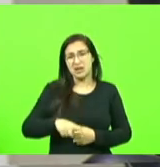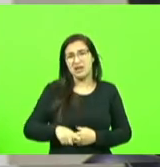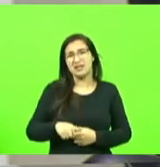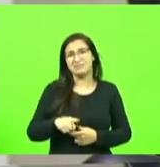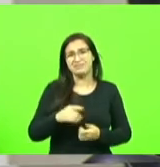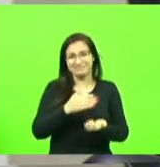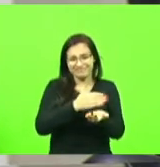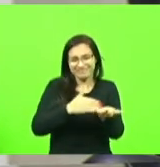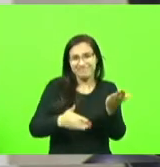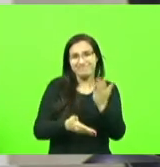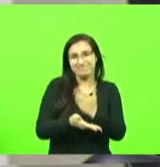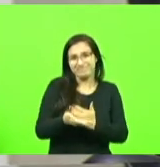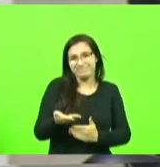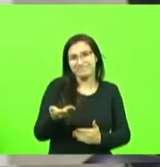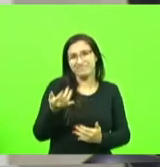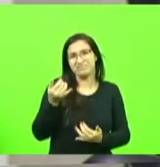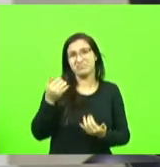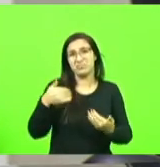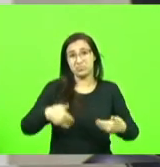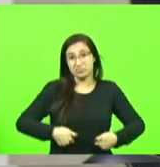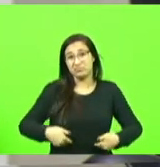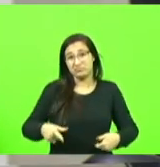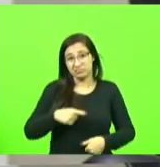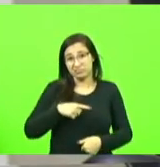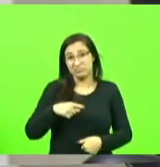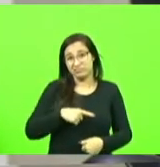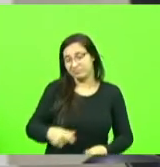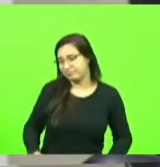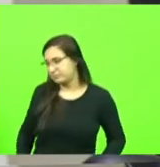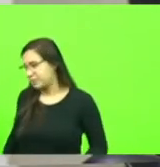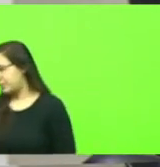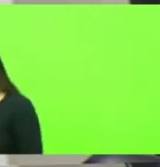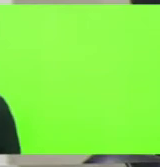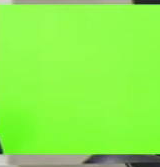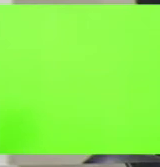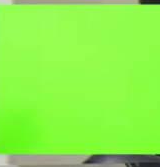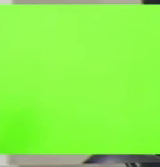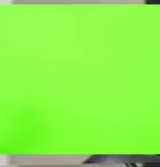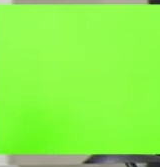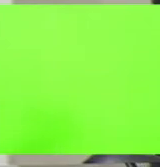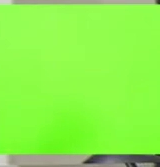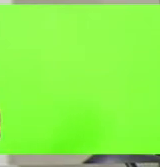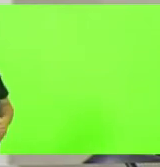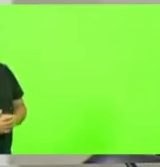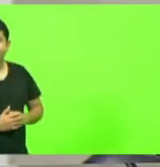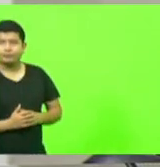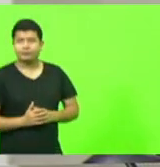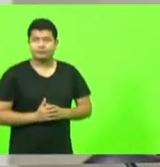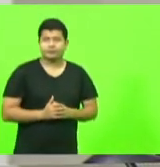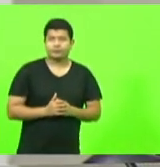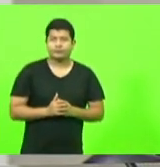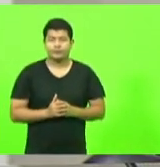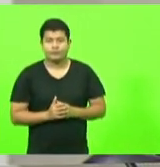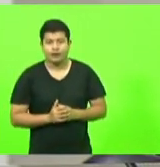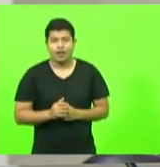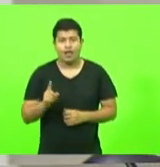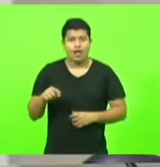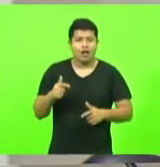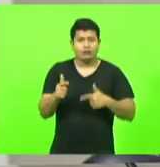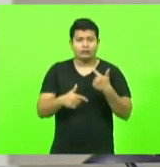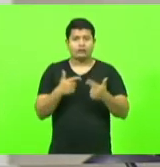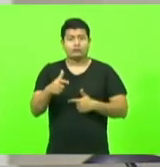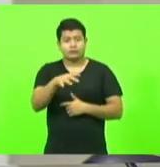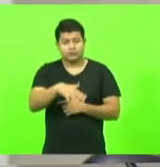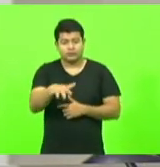mutilação é sofrimento e nós temos que fazer esse trabalho e é um trabalho na saúde é um trabalho que o